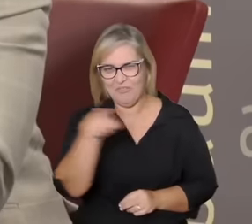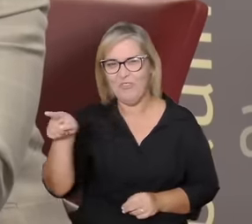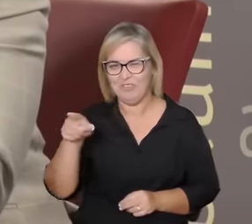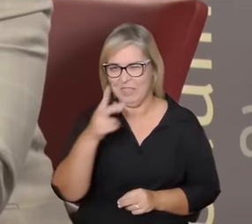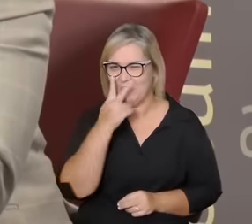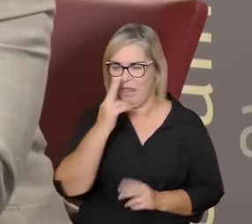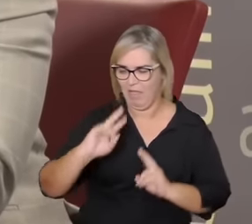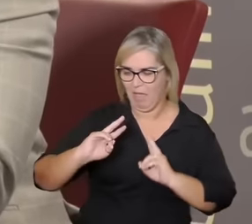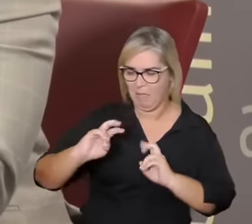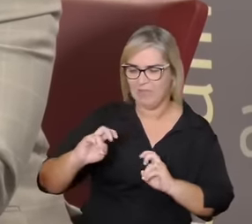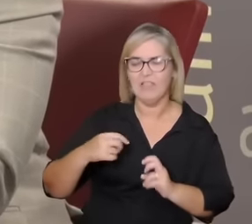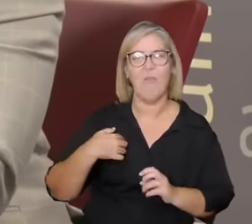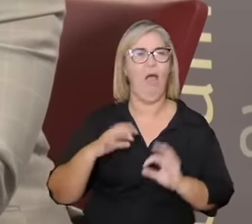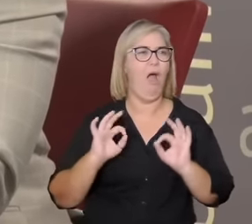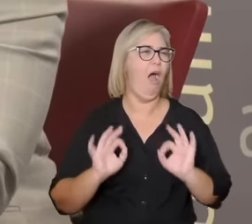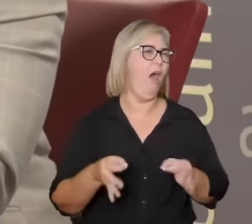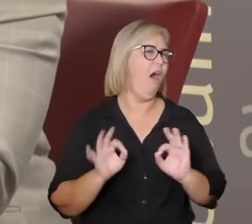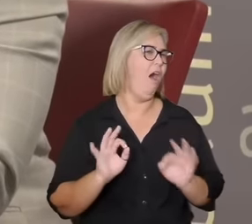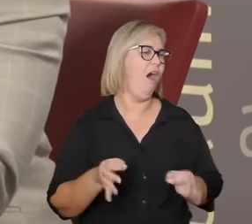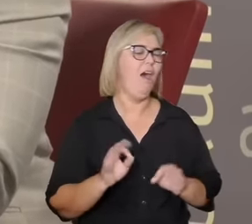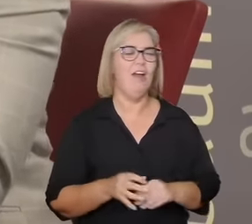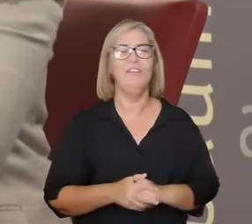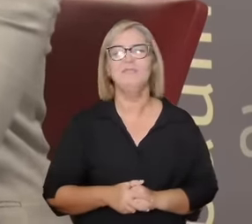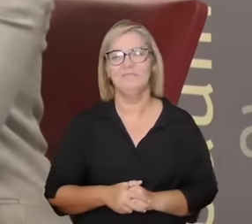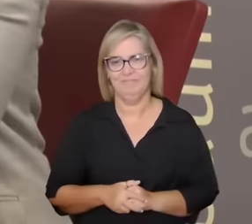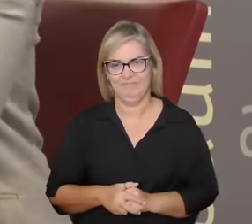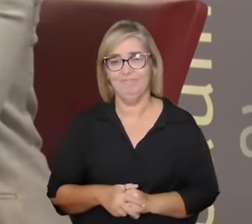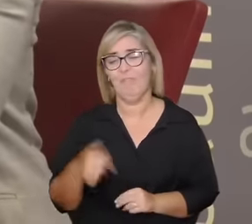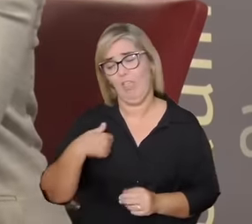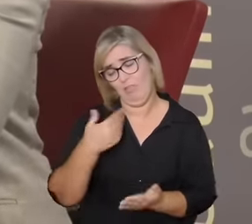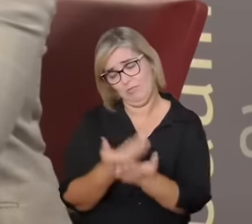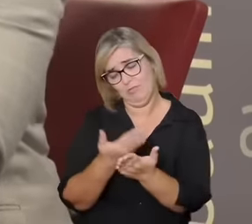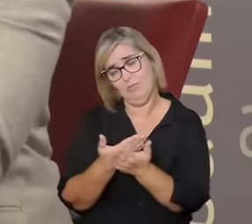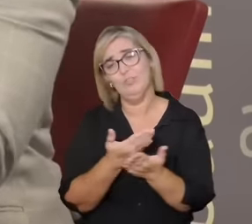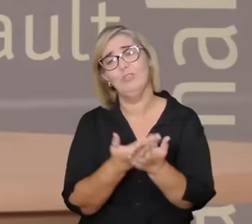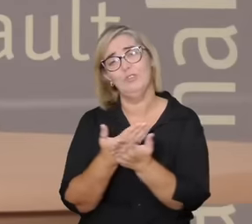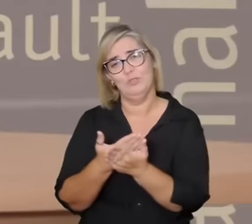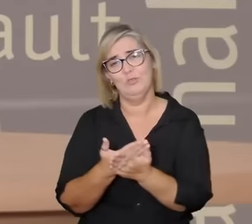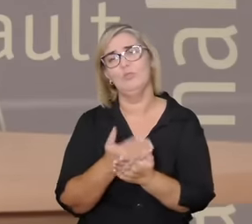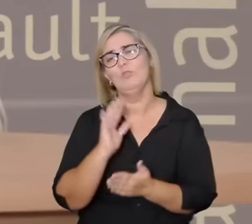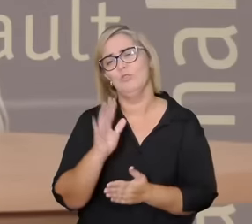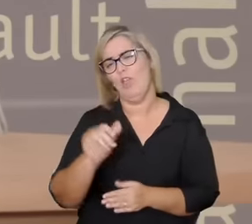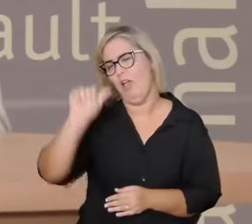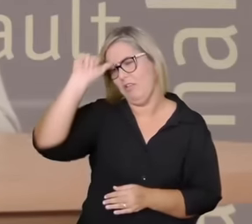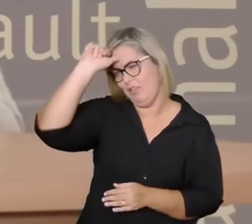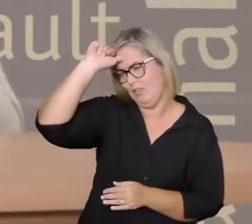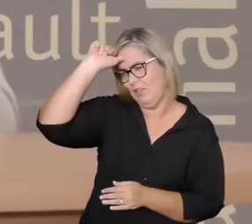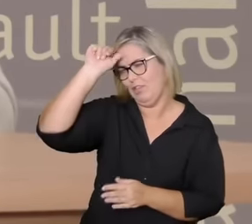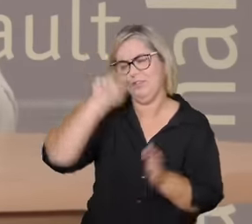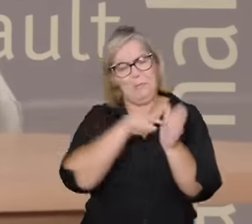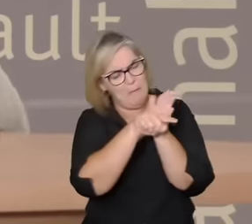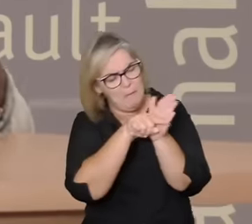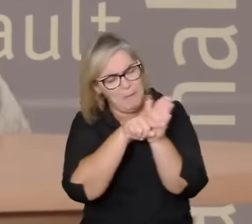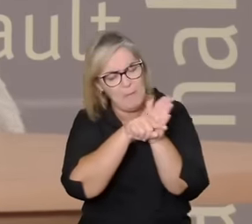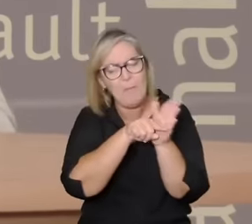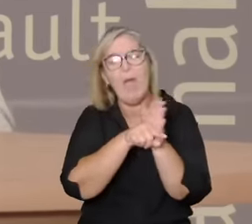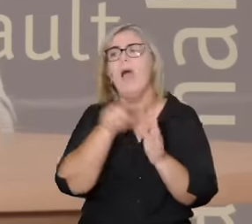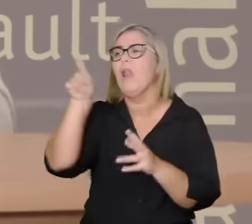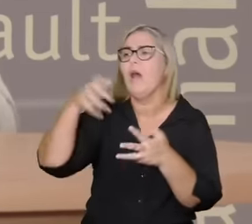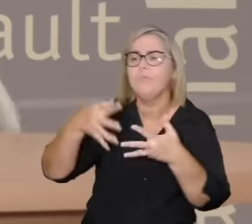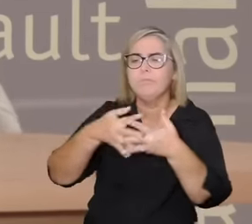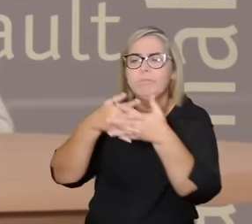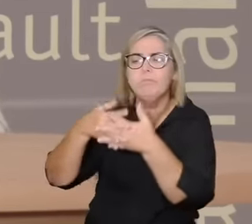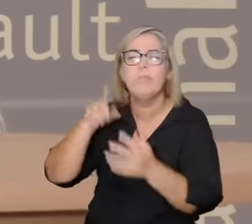eu trouxe alguns estudos que mostram isso estudos indianos universidades dos Estados Unidos